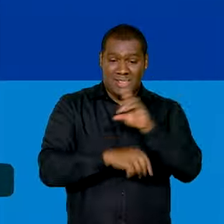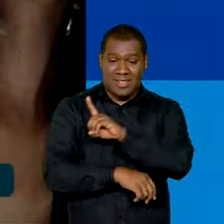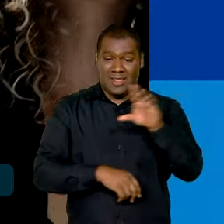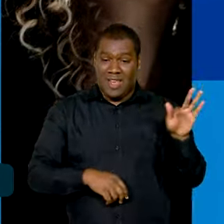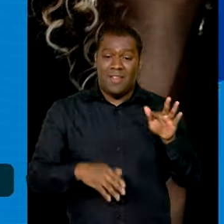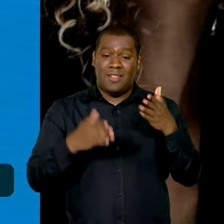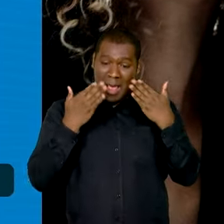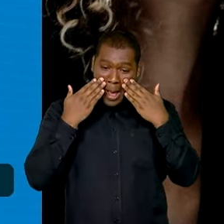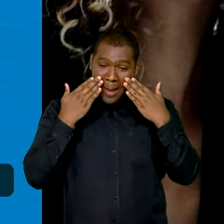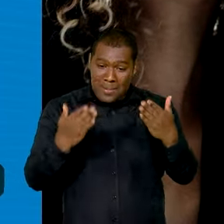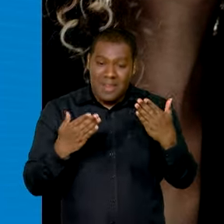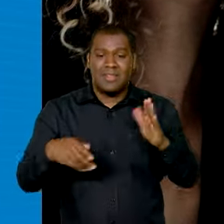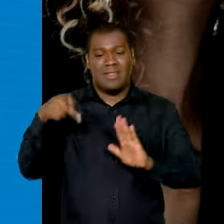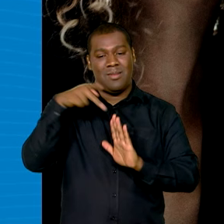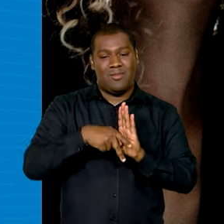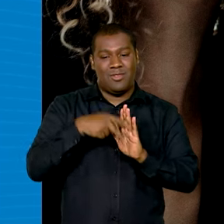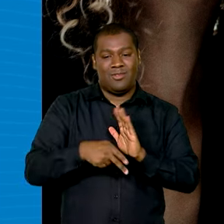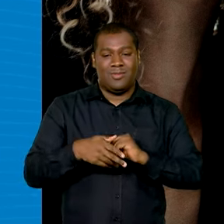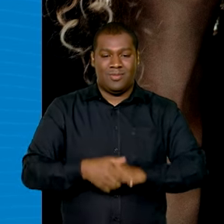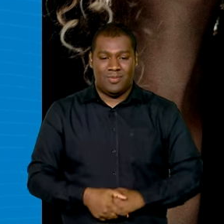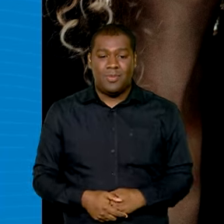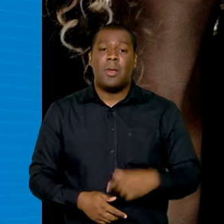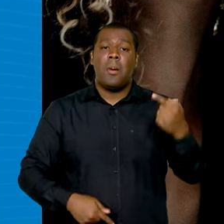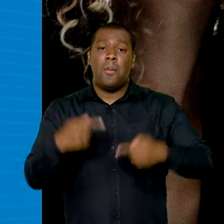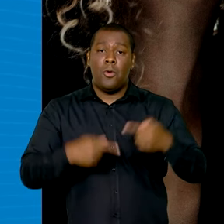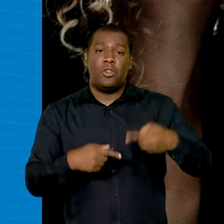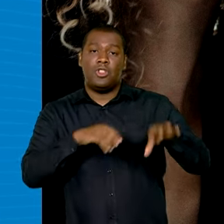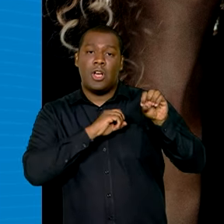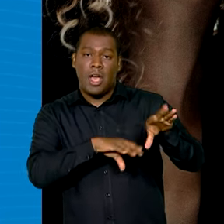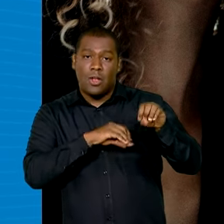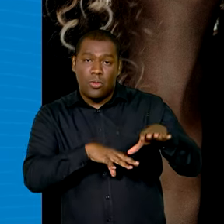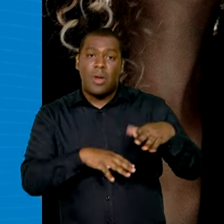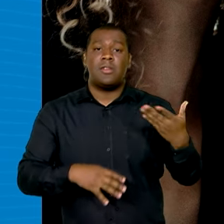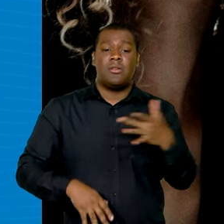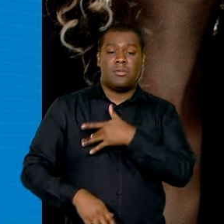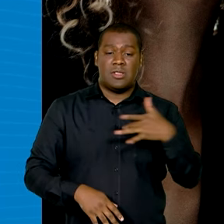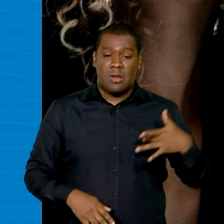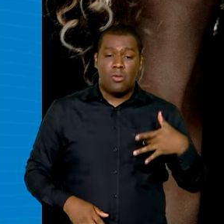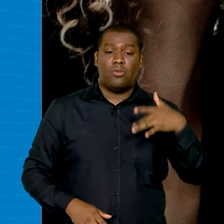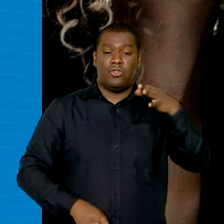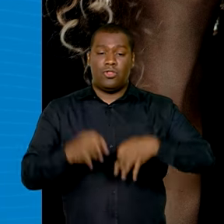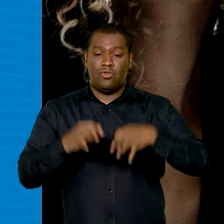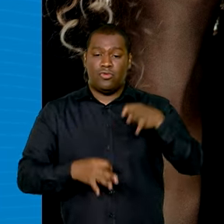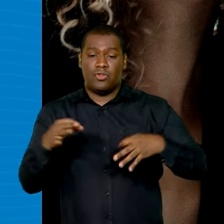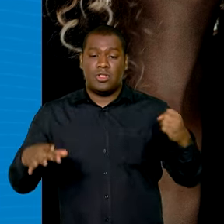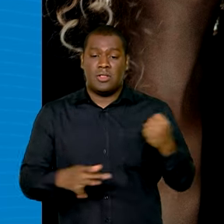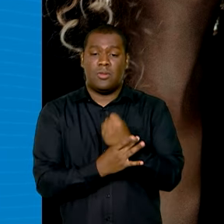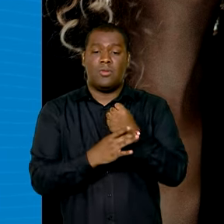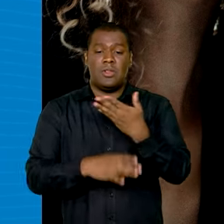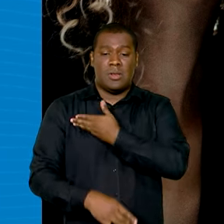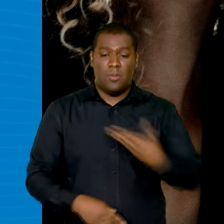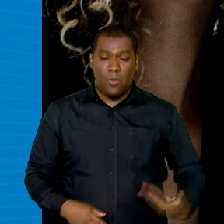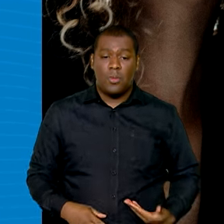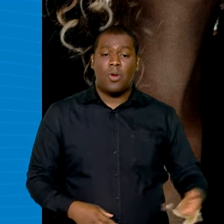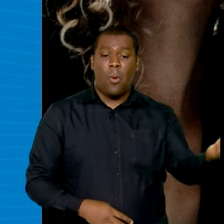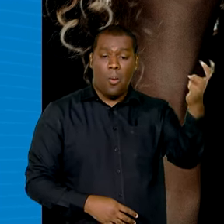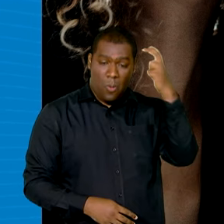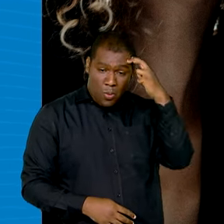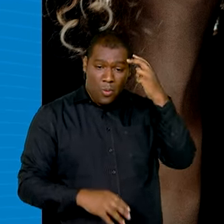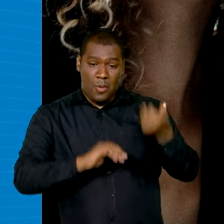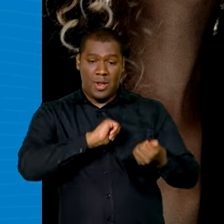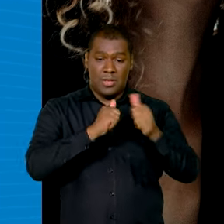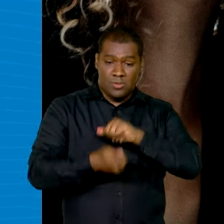A política passa pela educação, saúde, justiça e segurança pública, cultura, pelo esporte,